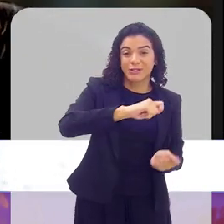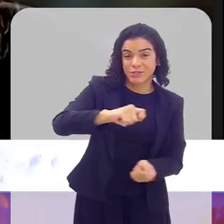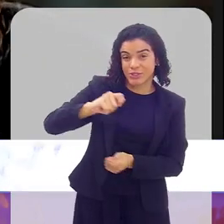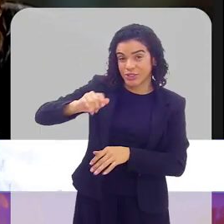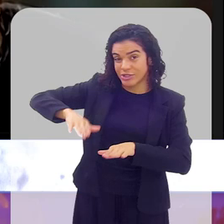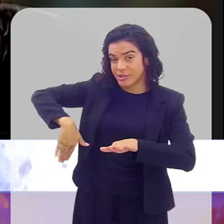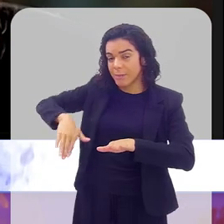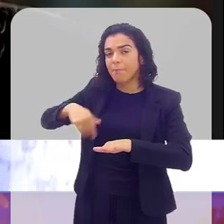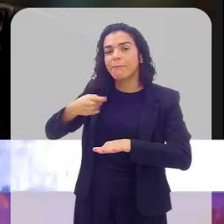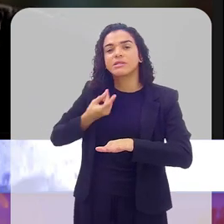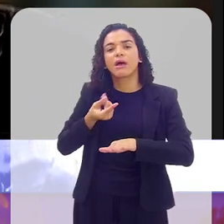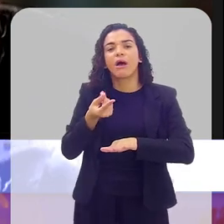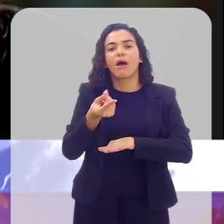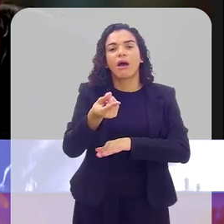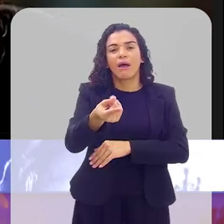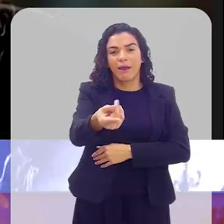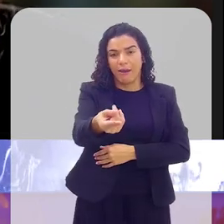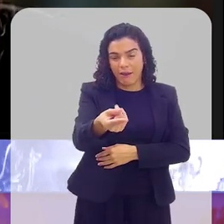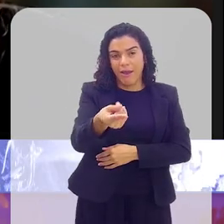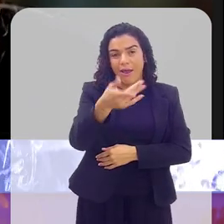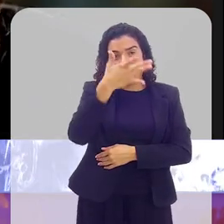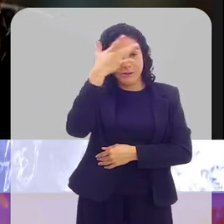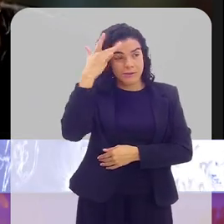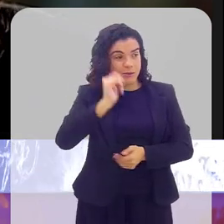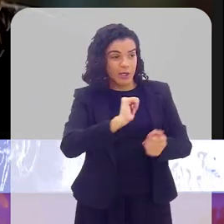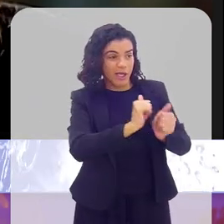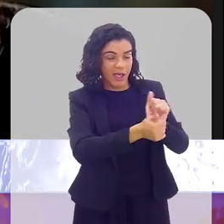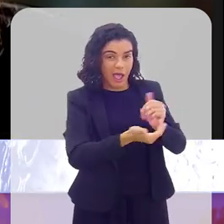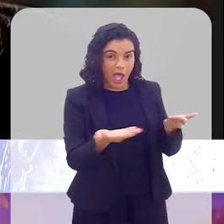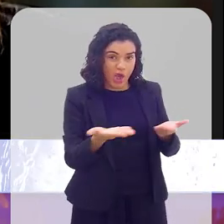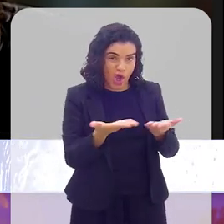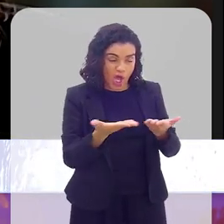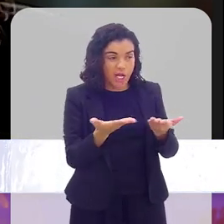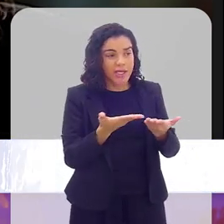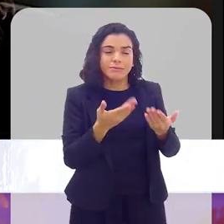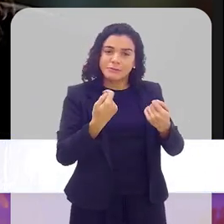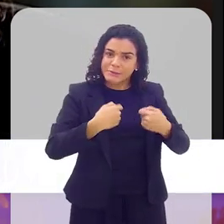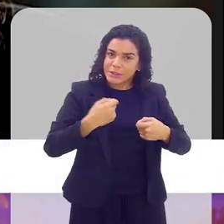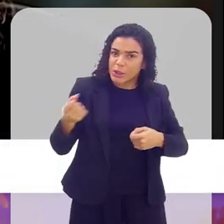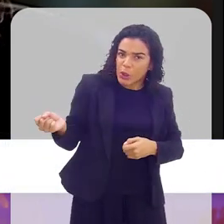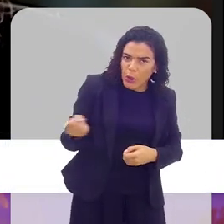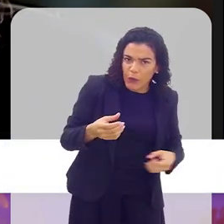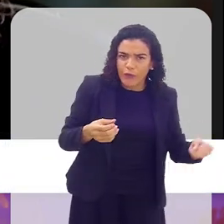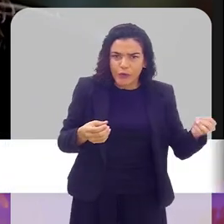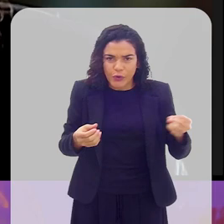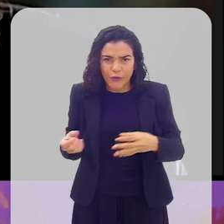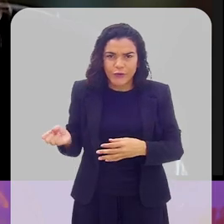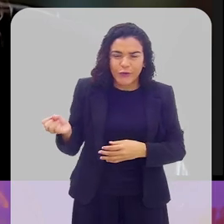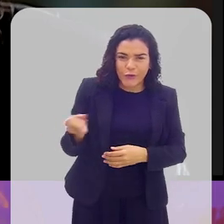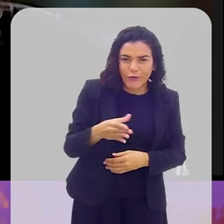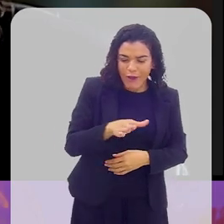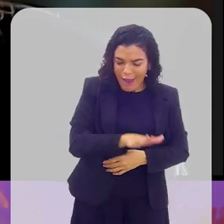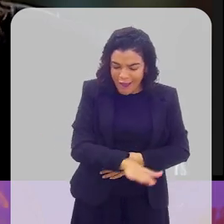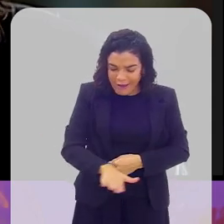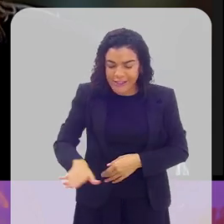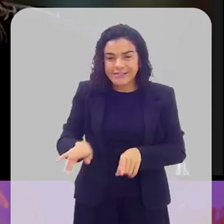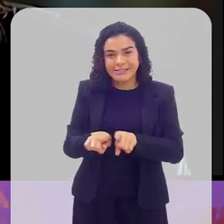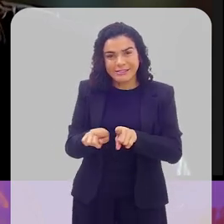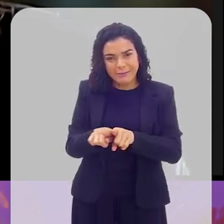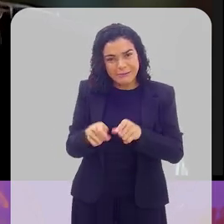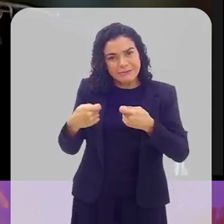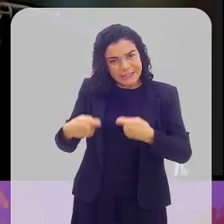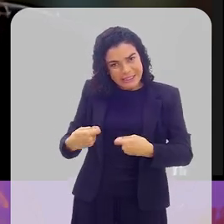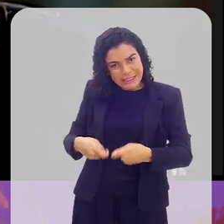importante, porque o bit-tênis precisa ter um legado, ele precisa ter um futuro. Os atletas estão praticando agora, mas a gente precisa de novos